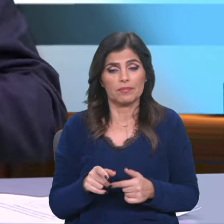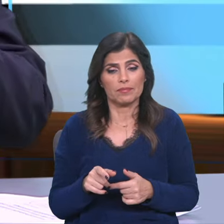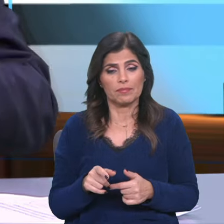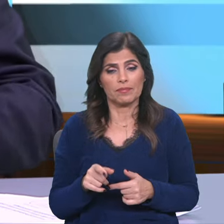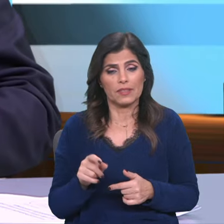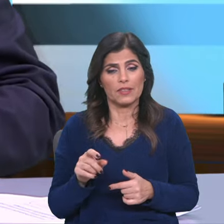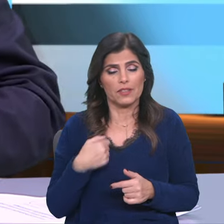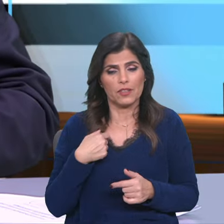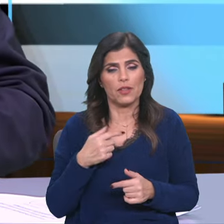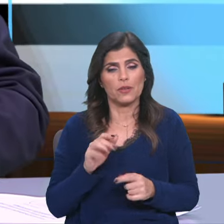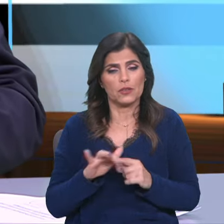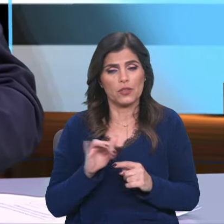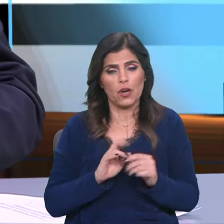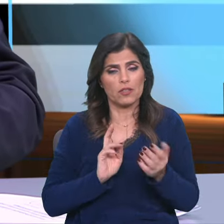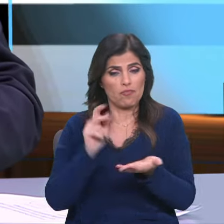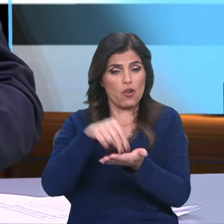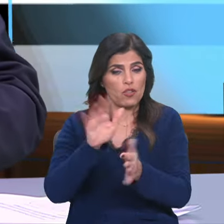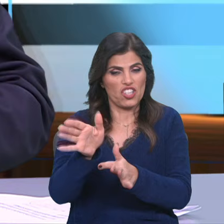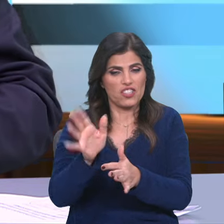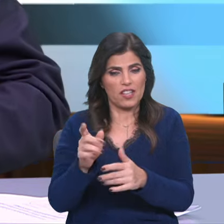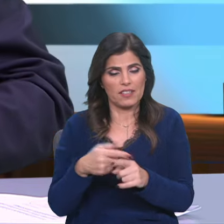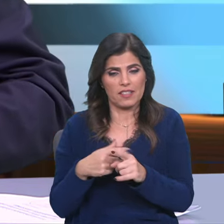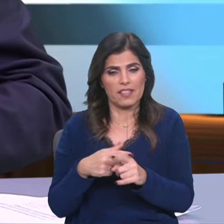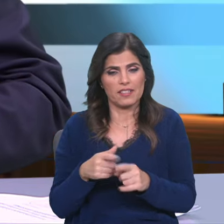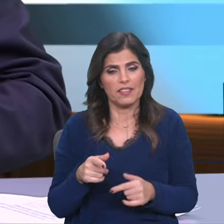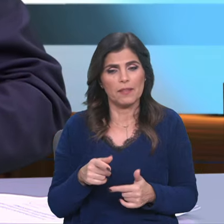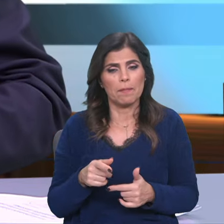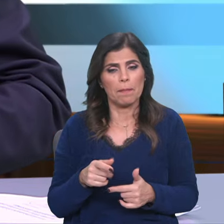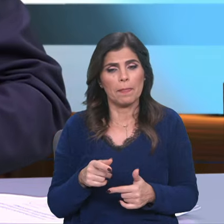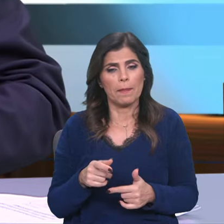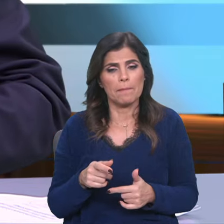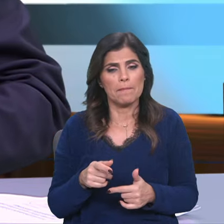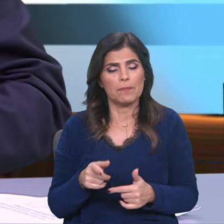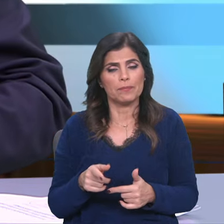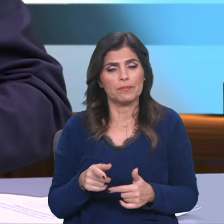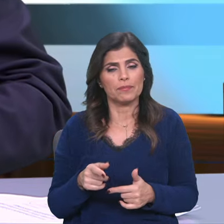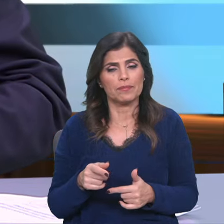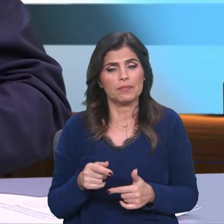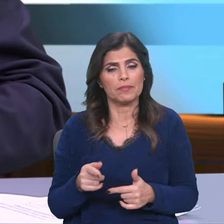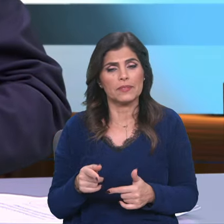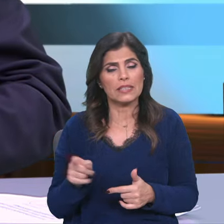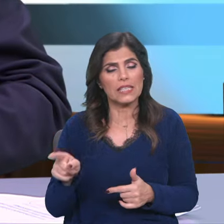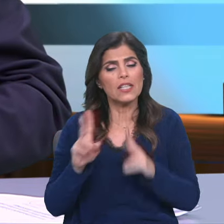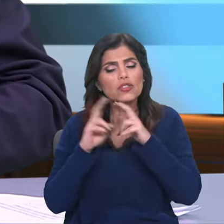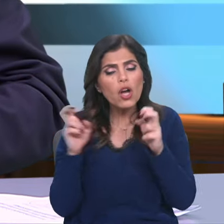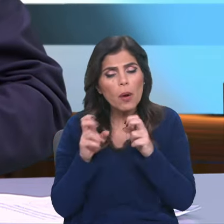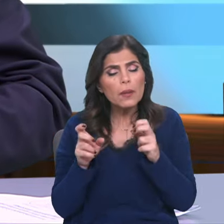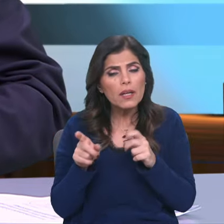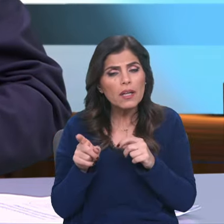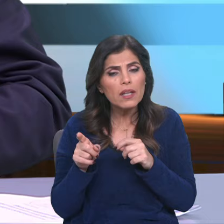acaso já tive o privilégio de estar lá, interessante, não é? E ele descobre,